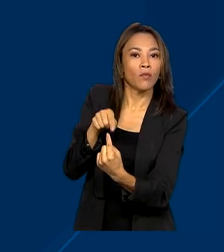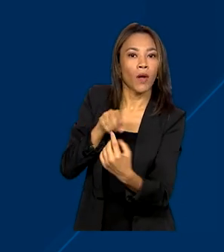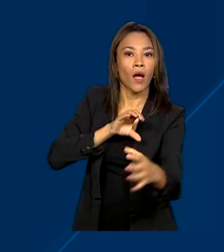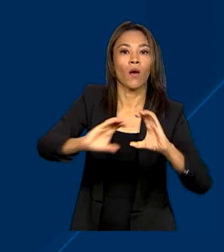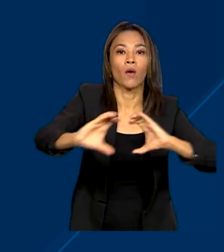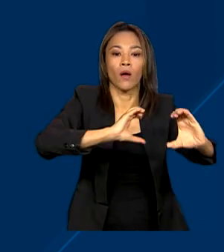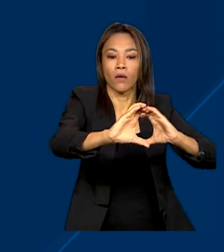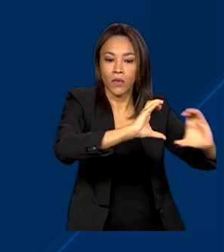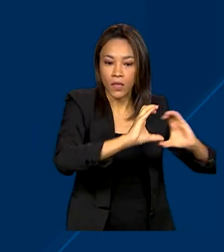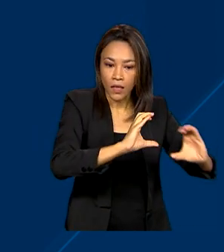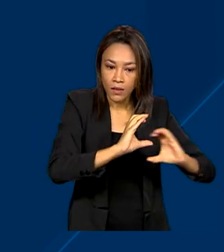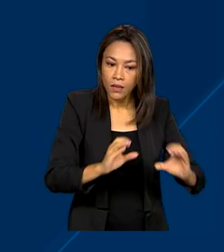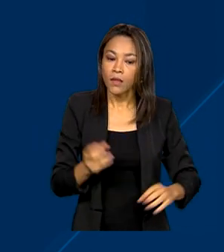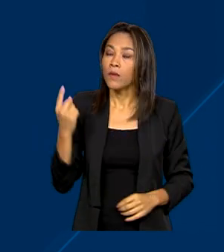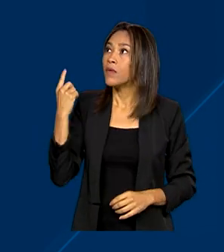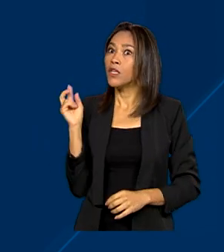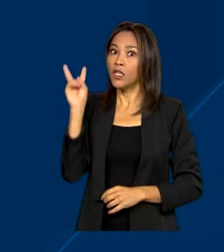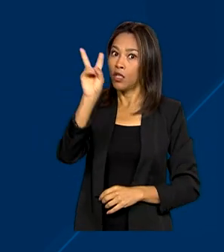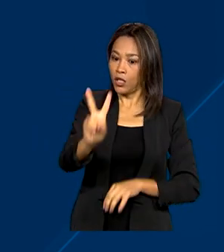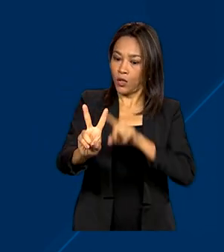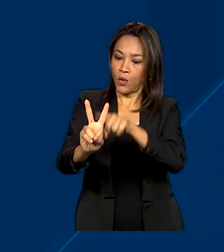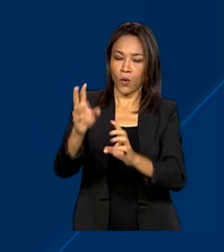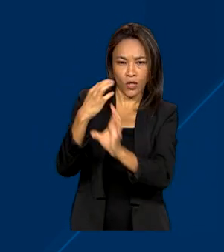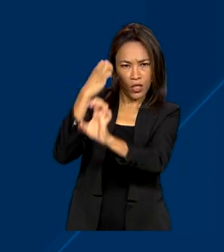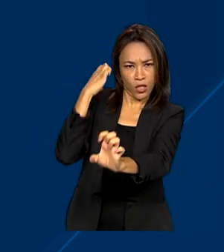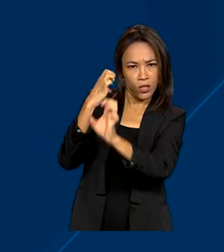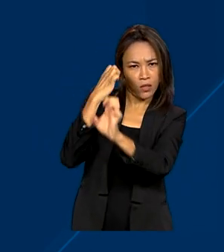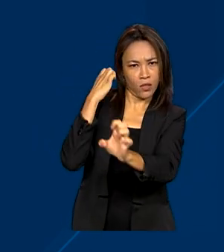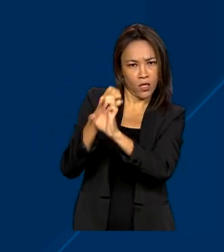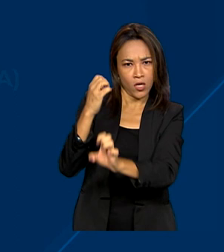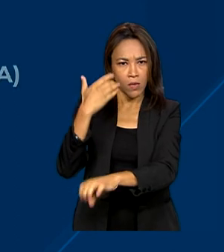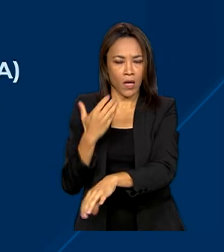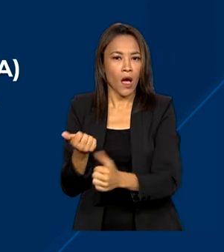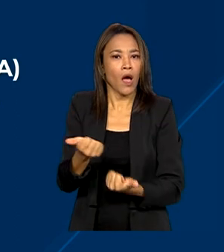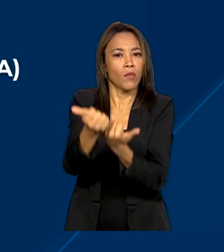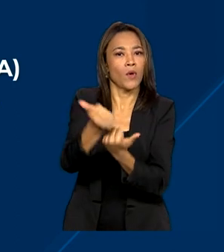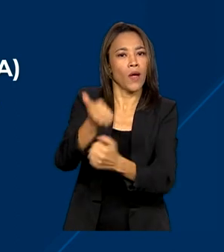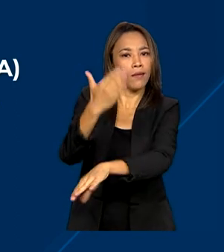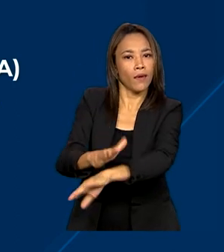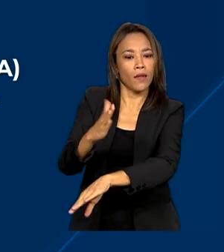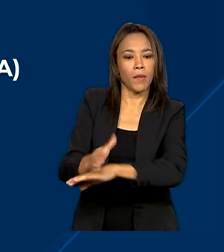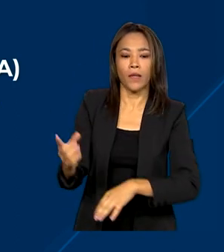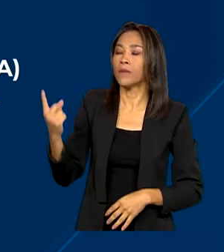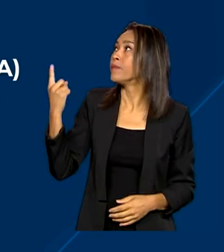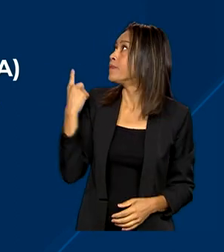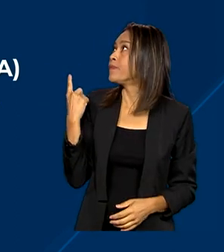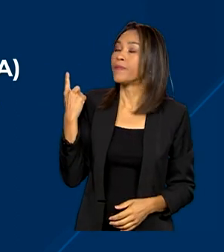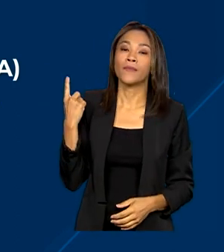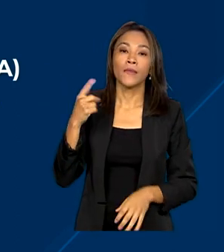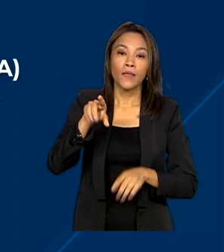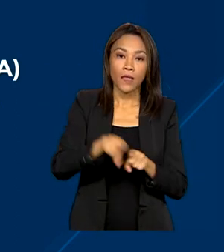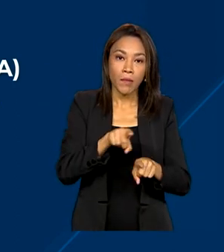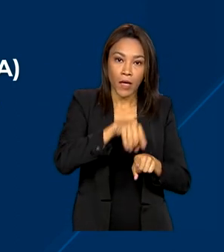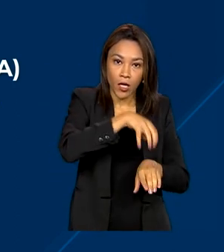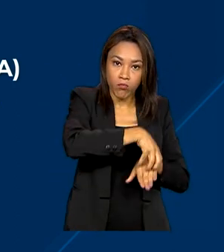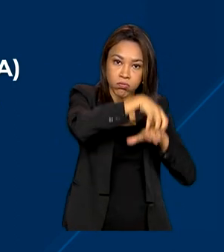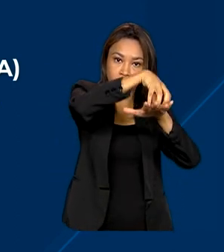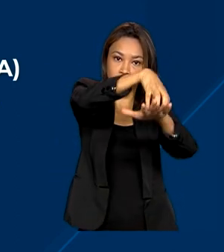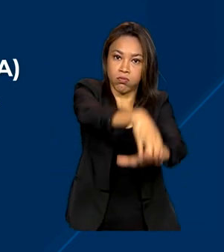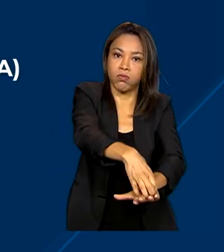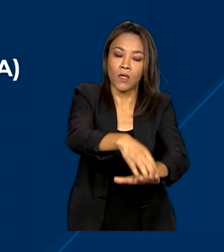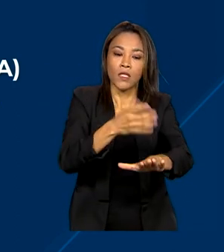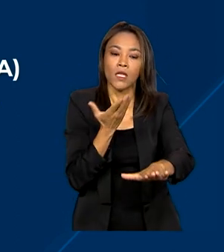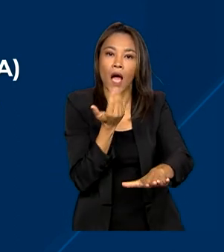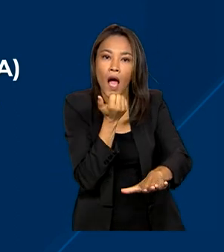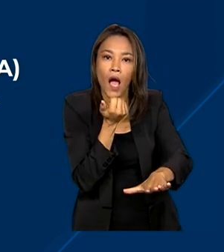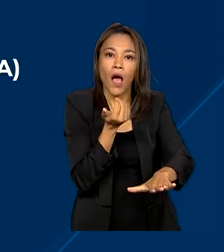região e dois engenheiros para suporte e treinamento. Três unidades móveis de tratamento de água e